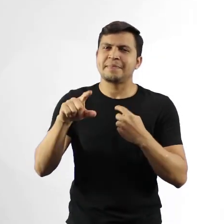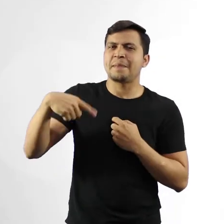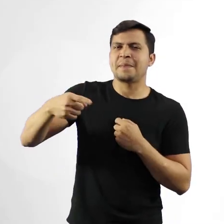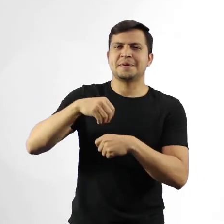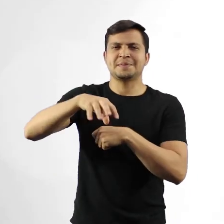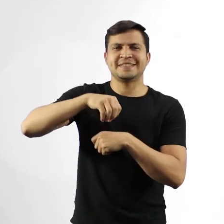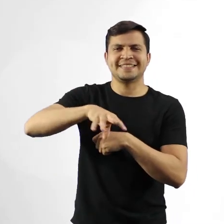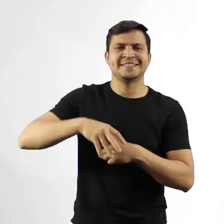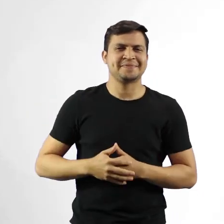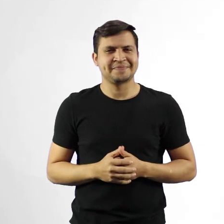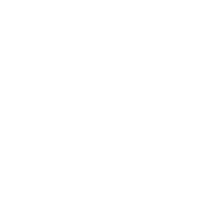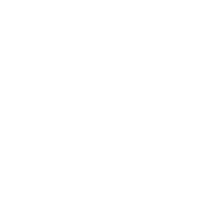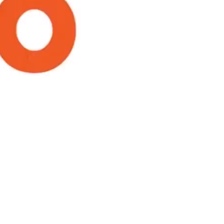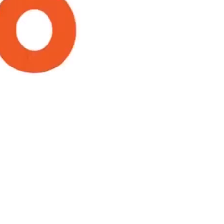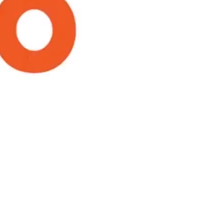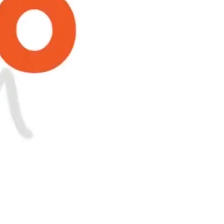nas nossas próximas dicas!